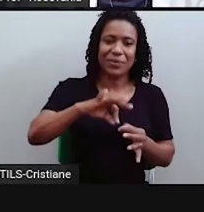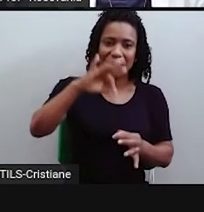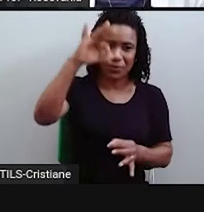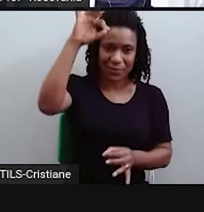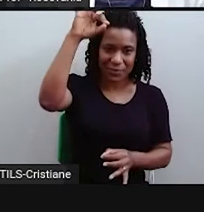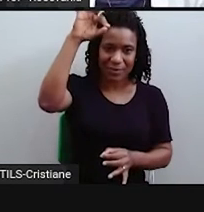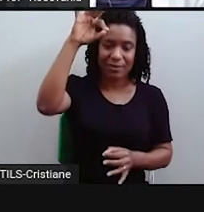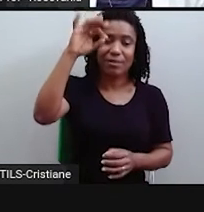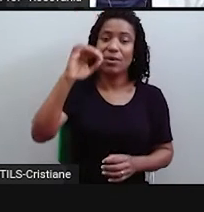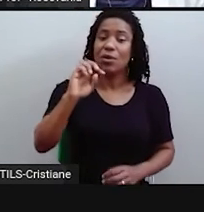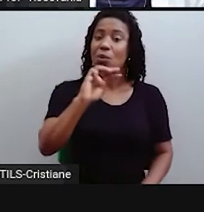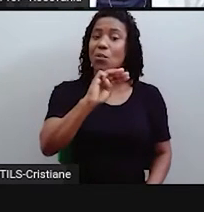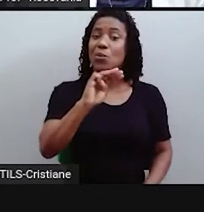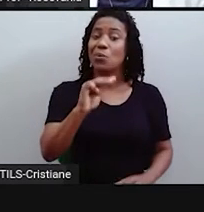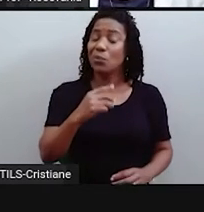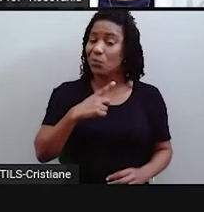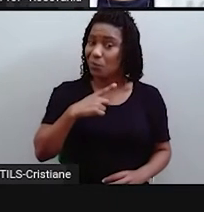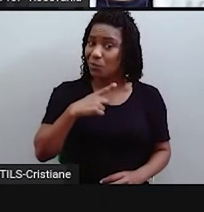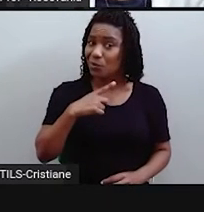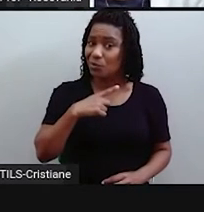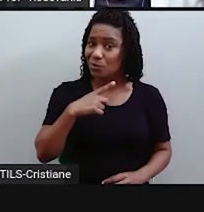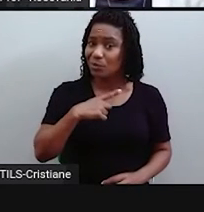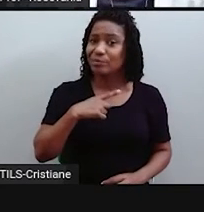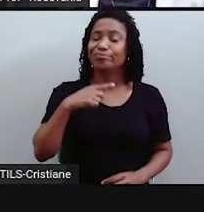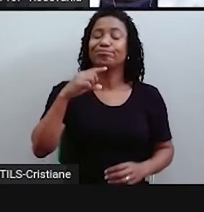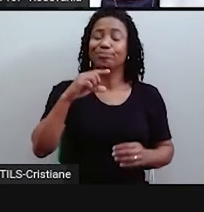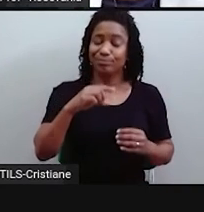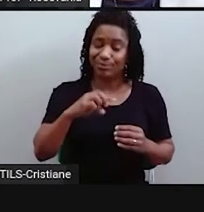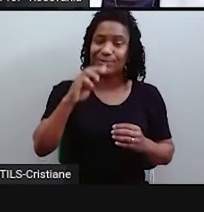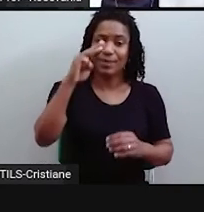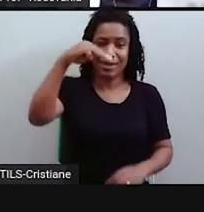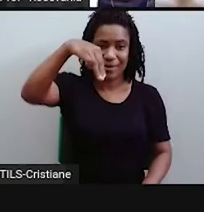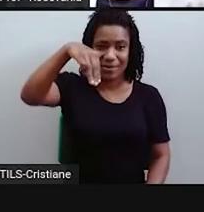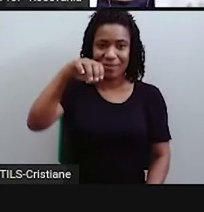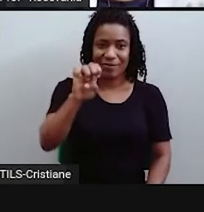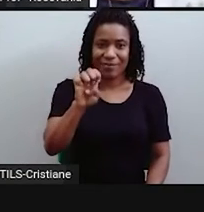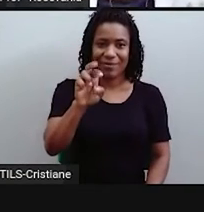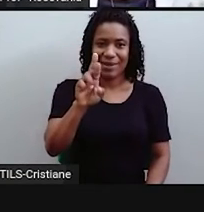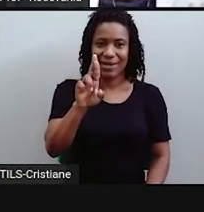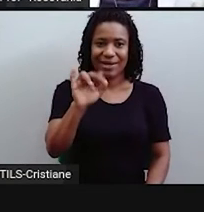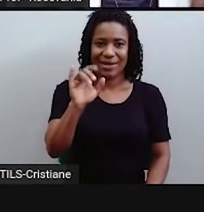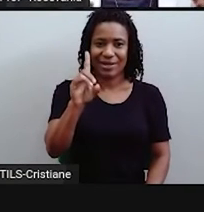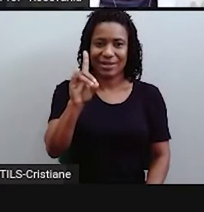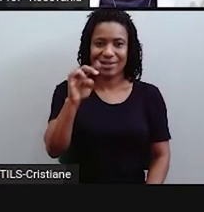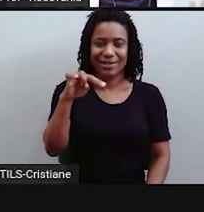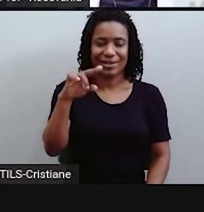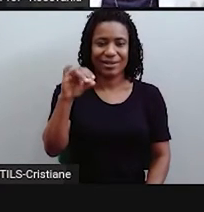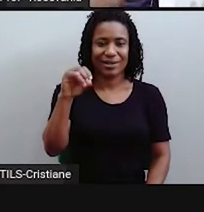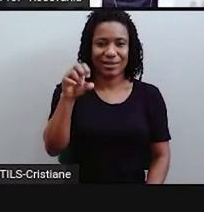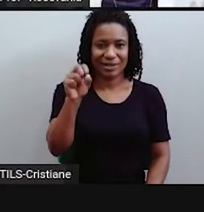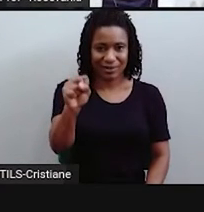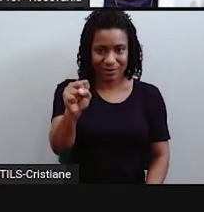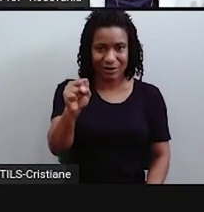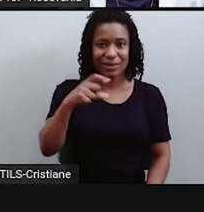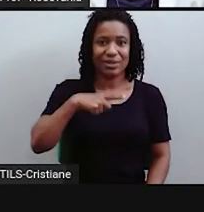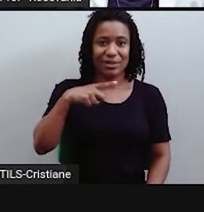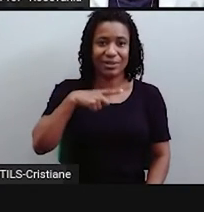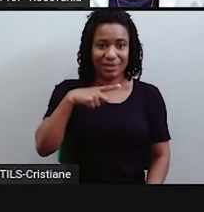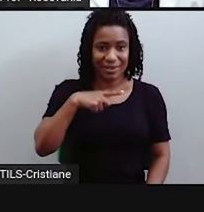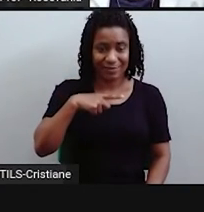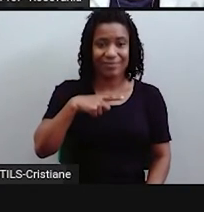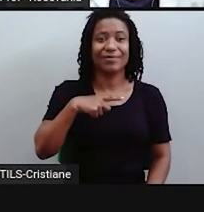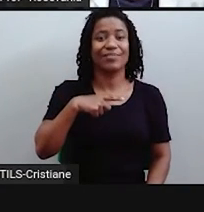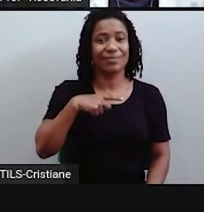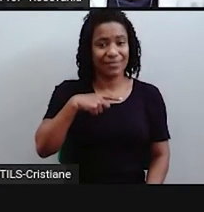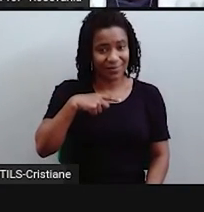do... Os meridianos são linhas imaginárias, isso exatamente não existe, que cruzam perpendicularmente, ou seja,